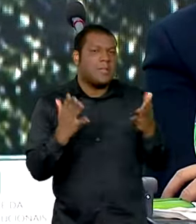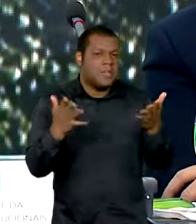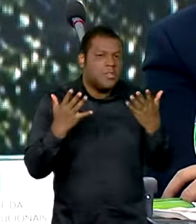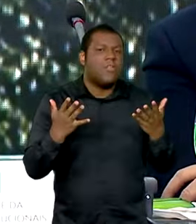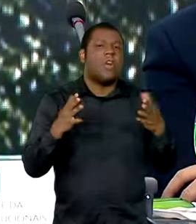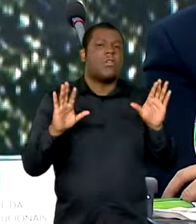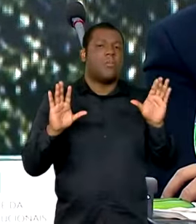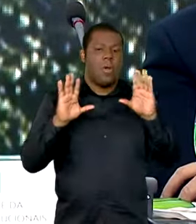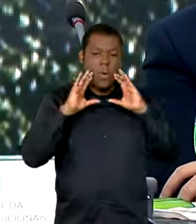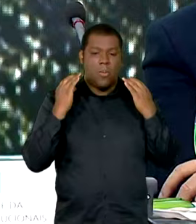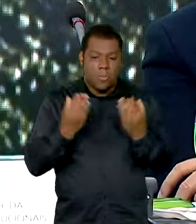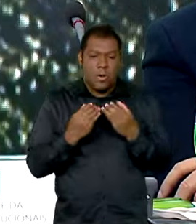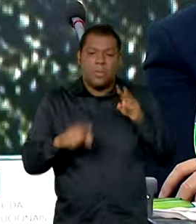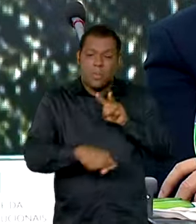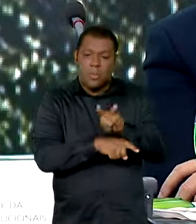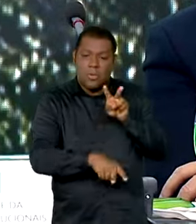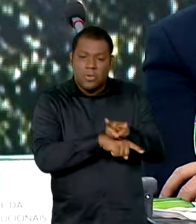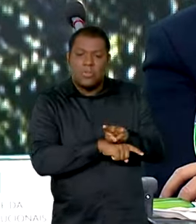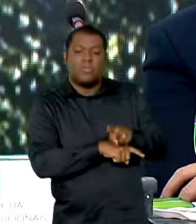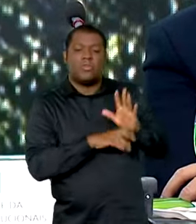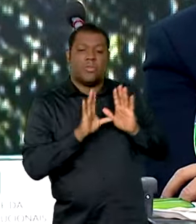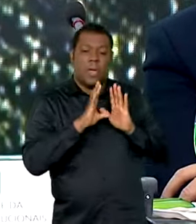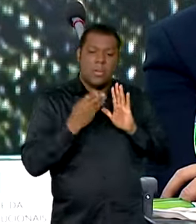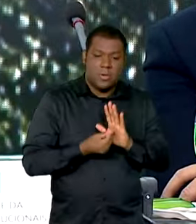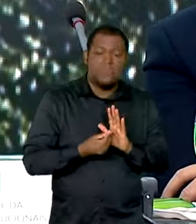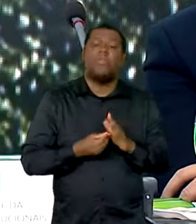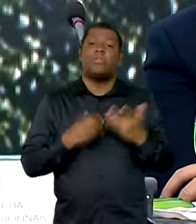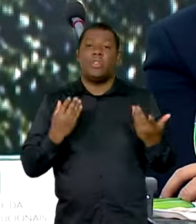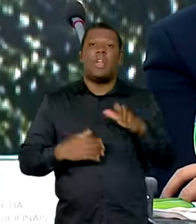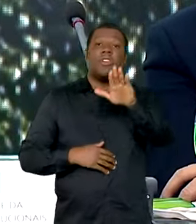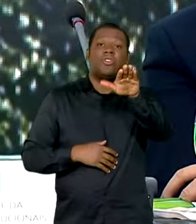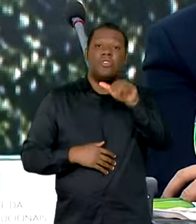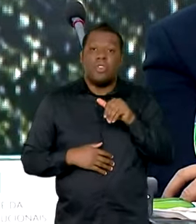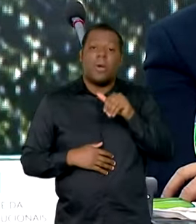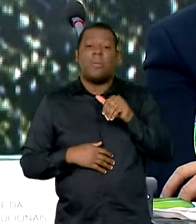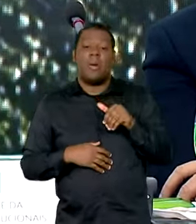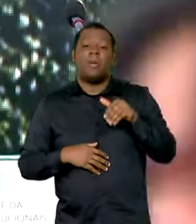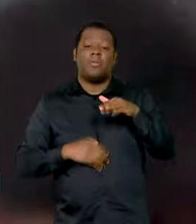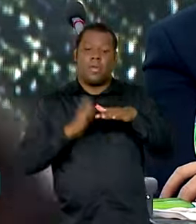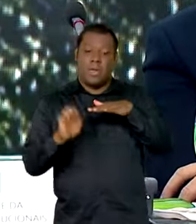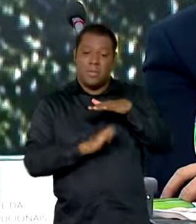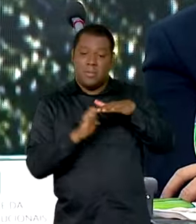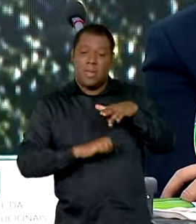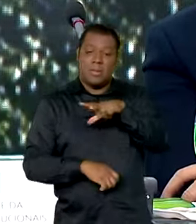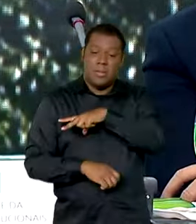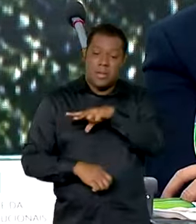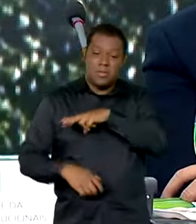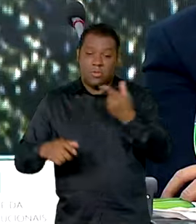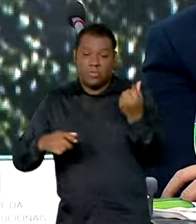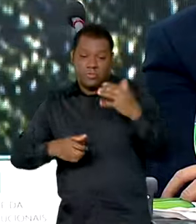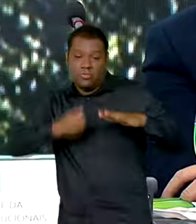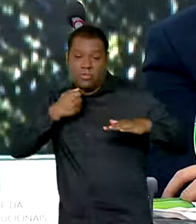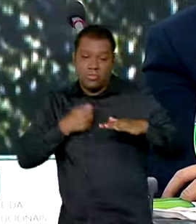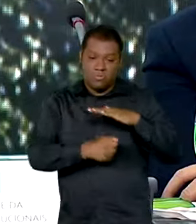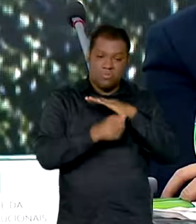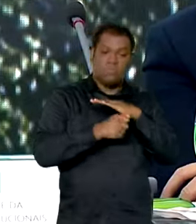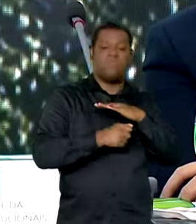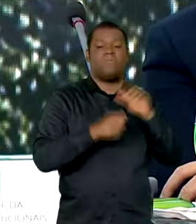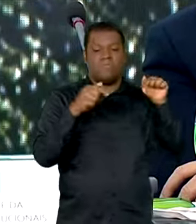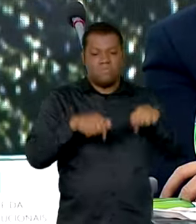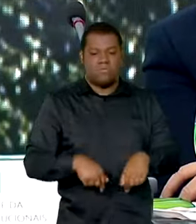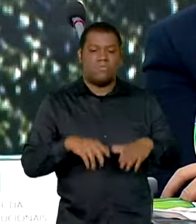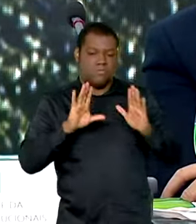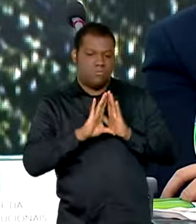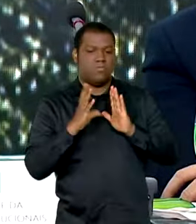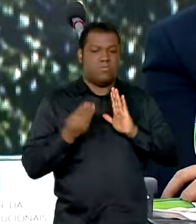Quem pode atrair da melhor forma os investimentos privados para desenvolvimento econômico? Quem pode nos ajudar a desenvolver esses